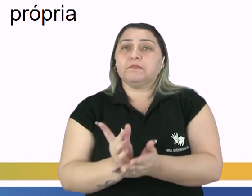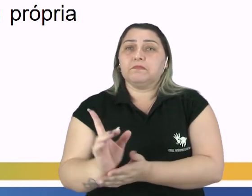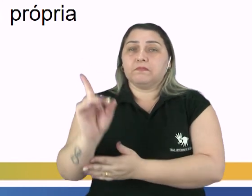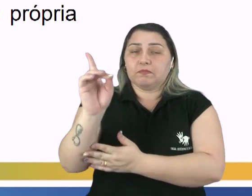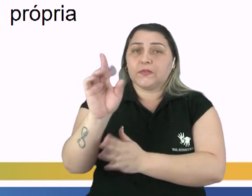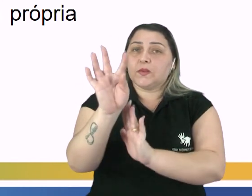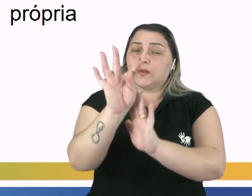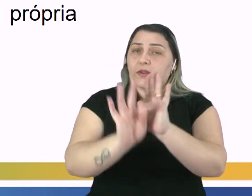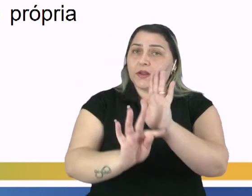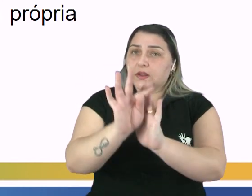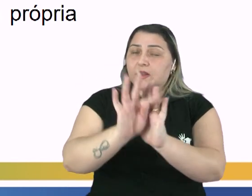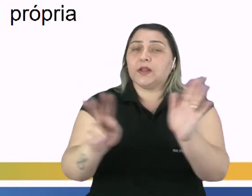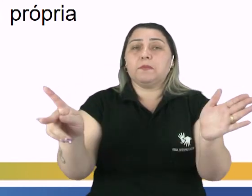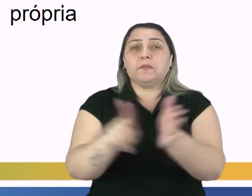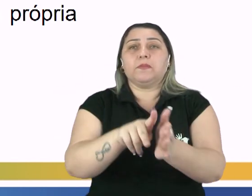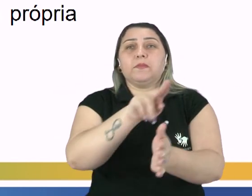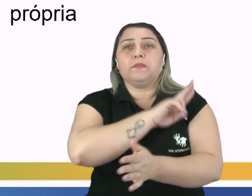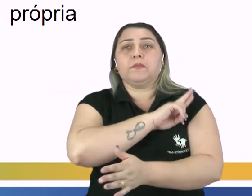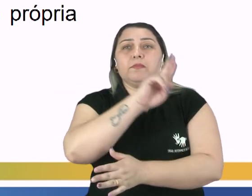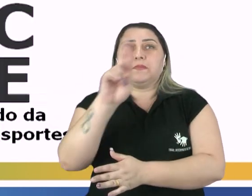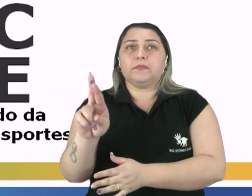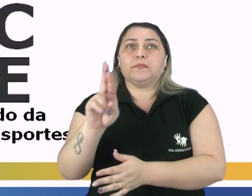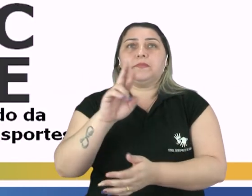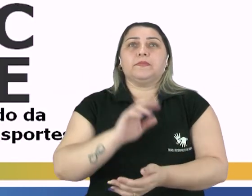que o texto é de cunho religioso.